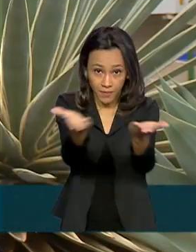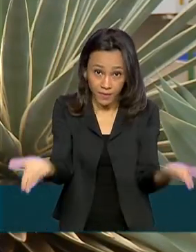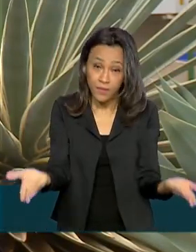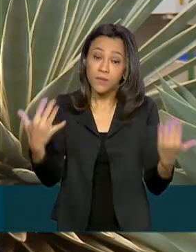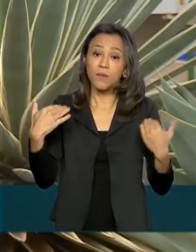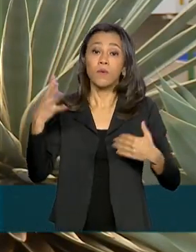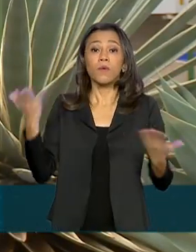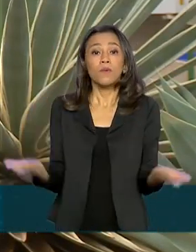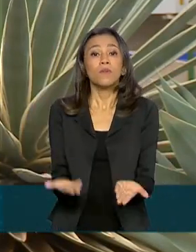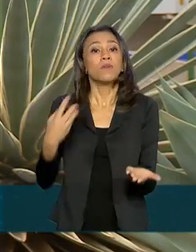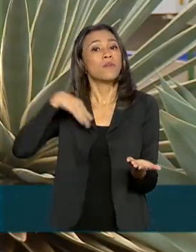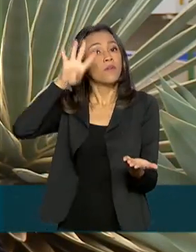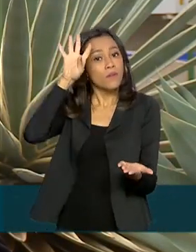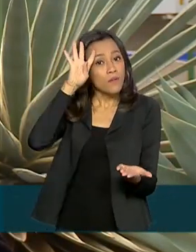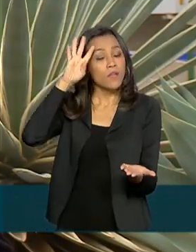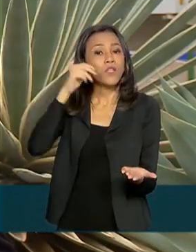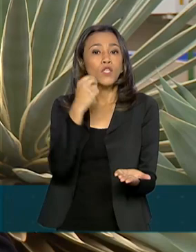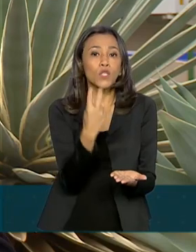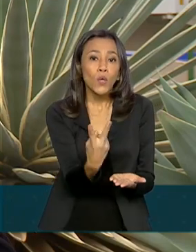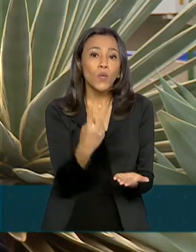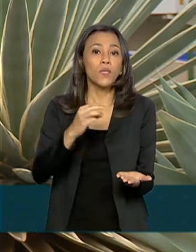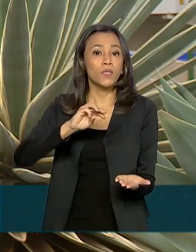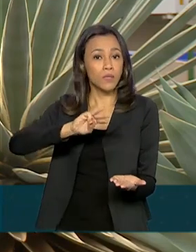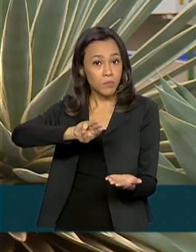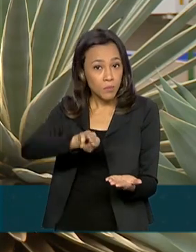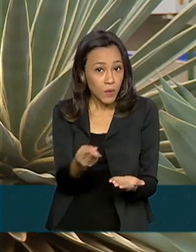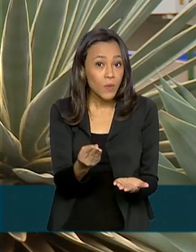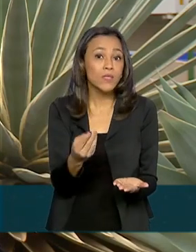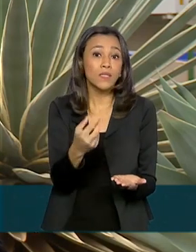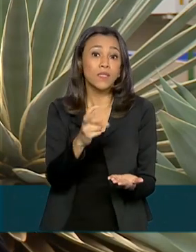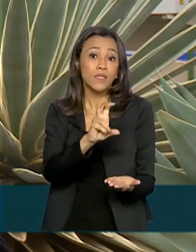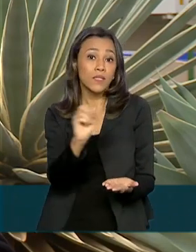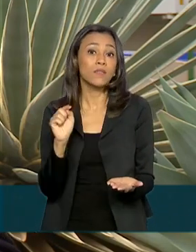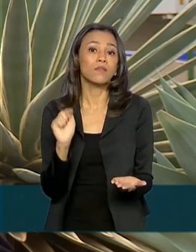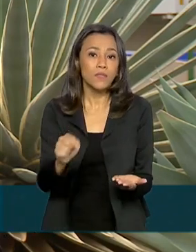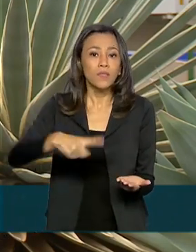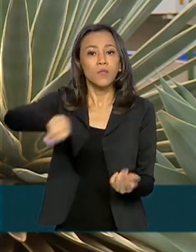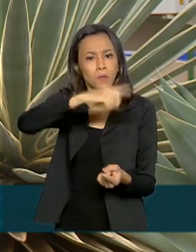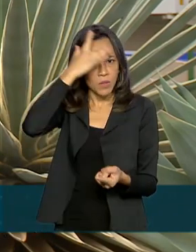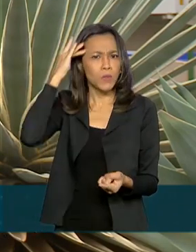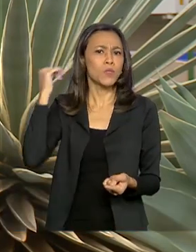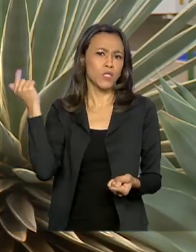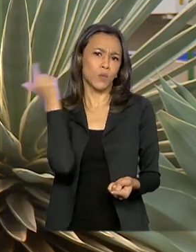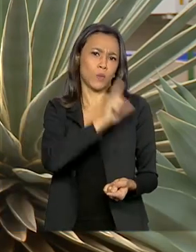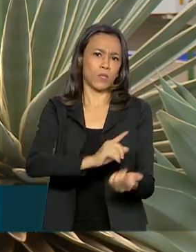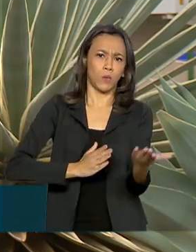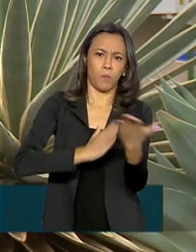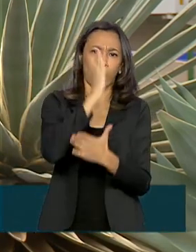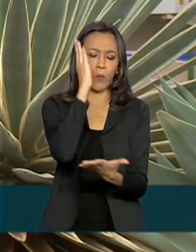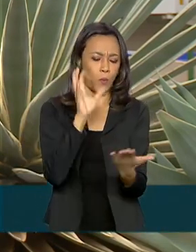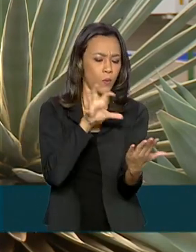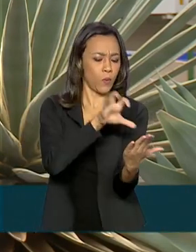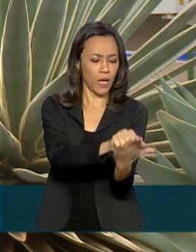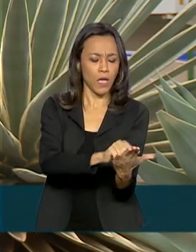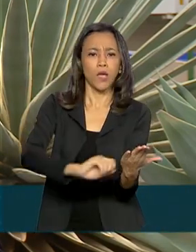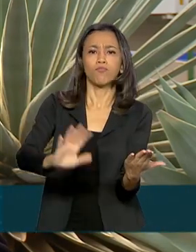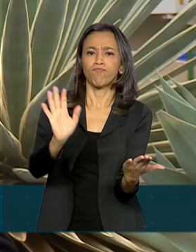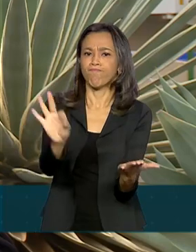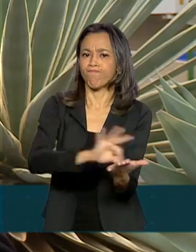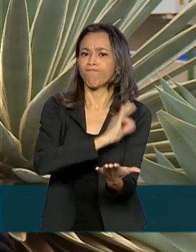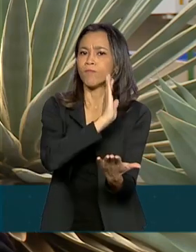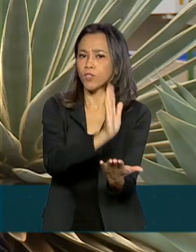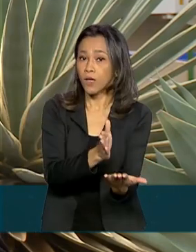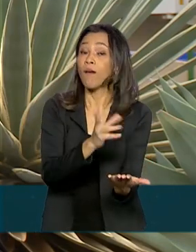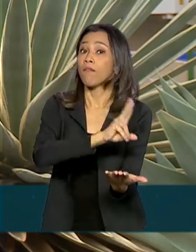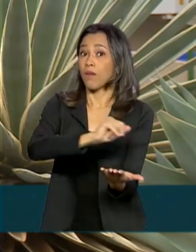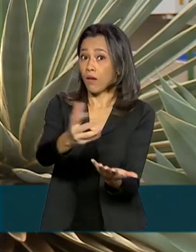quarta-feira, mais 2 milhões e meio de pessoas que se tiveram o seu cadastro aprovado aí nos últimos dias vão receber a